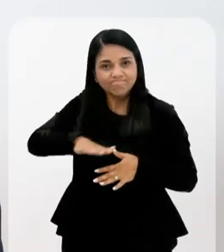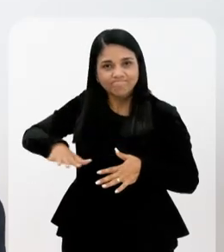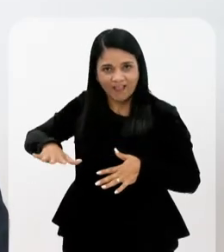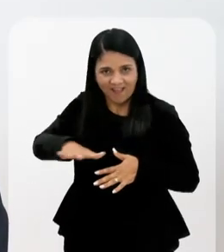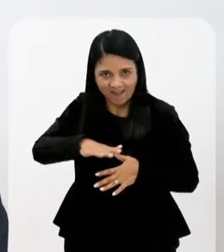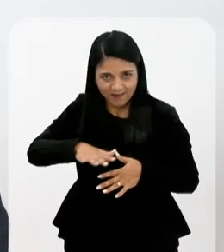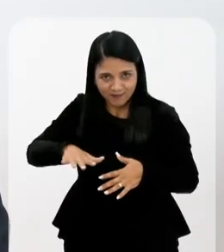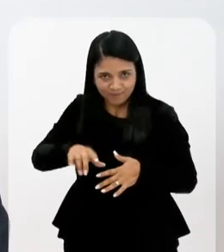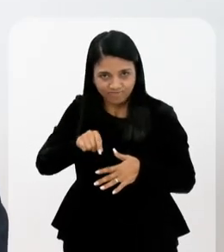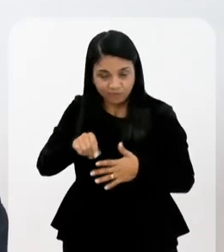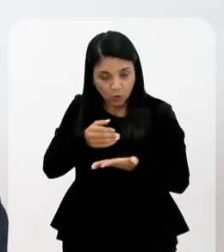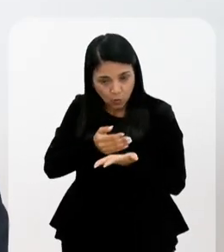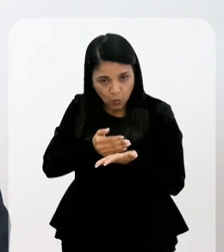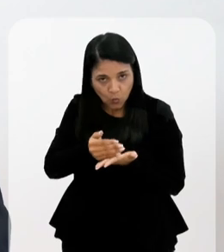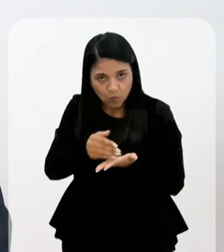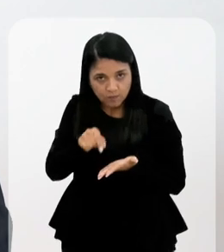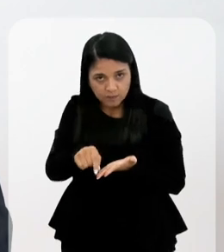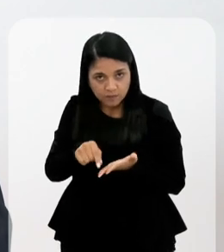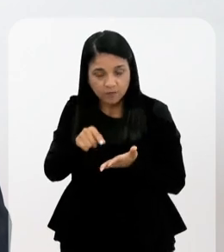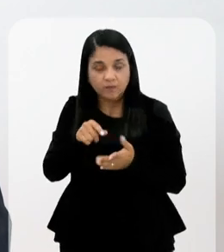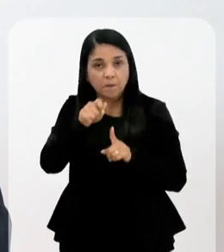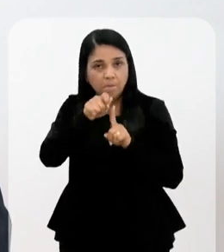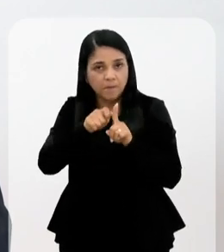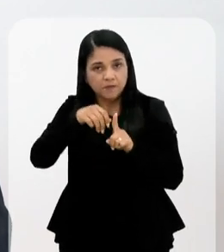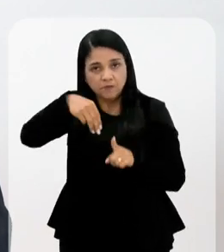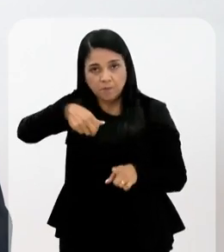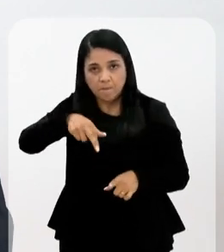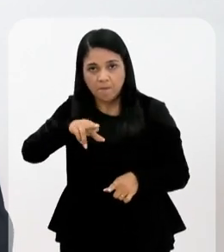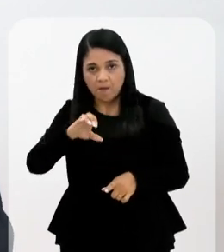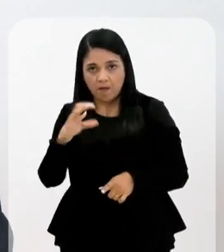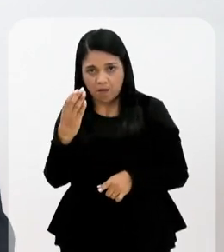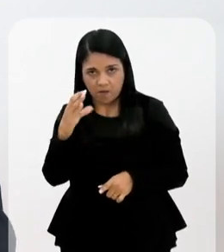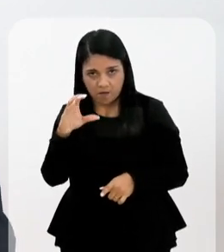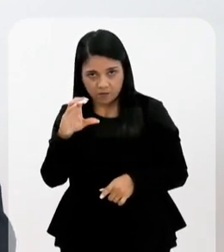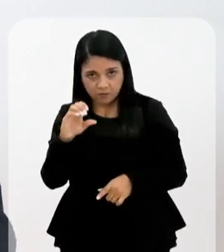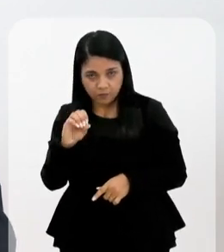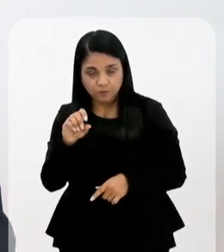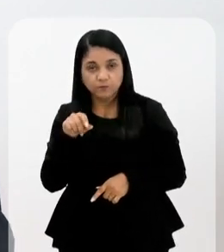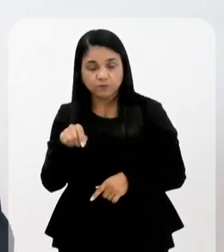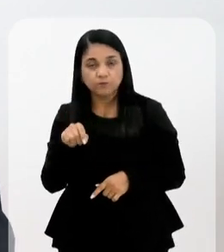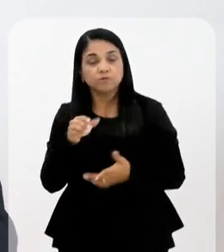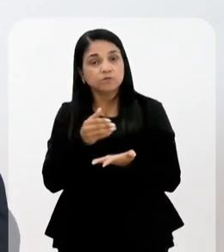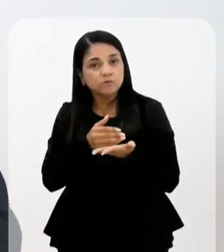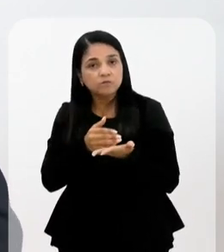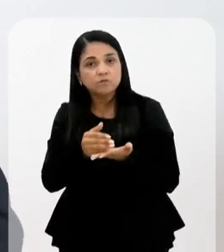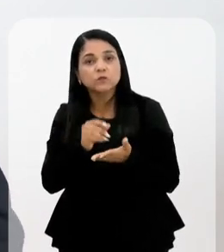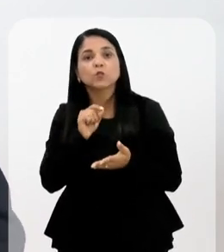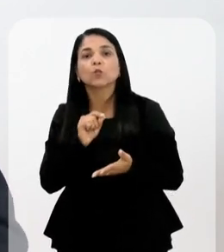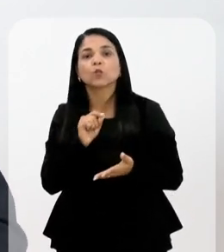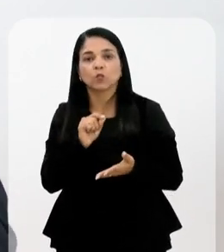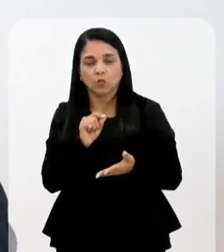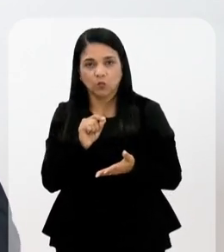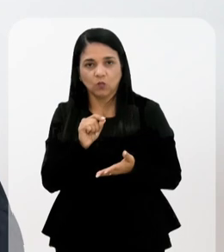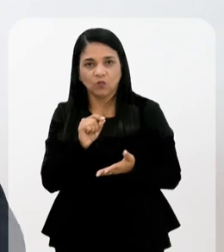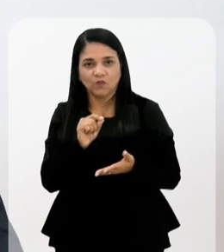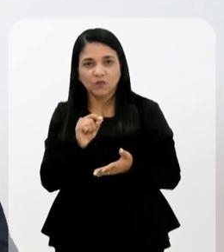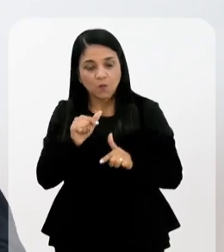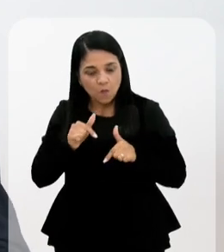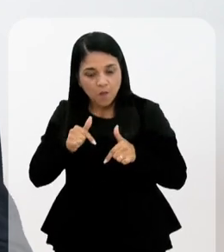físico. Então, gente já vai começar, ainda é esse próximo mês agora de março, né? A gente já